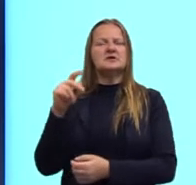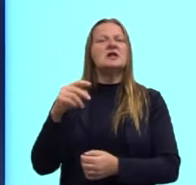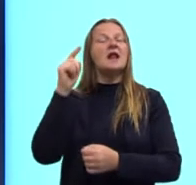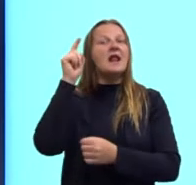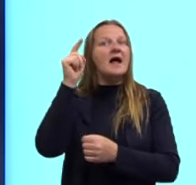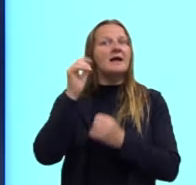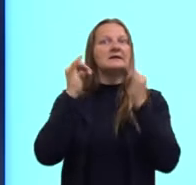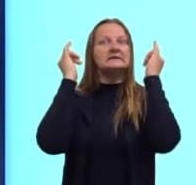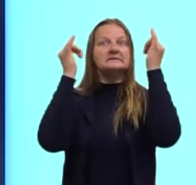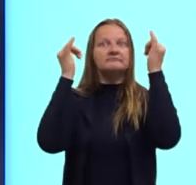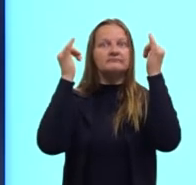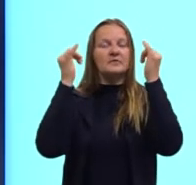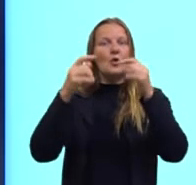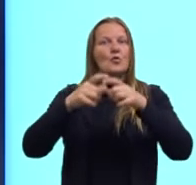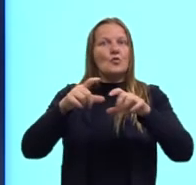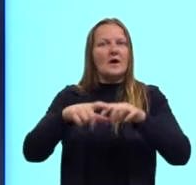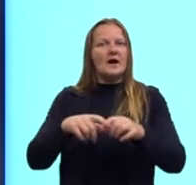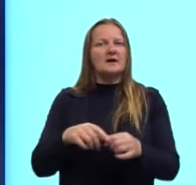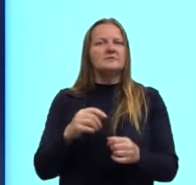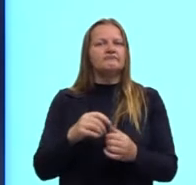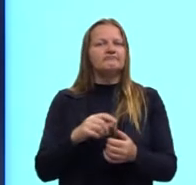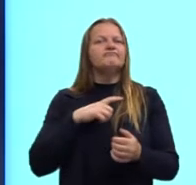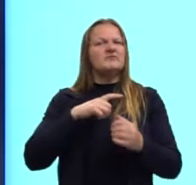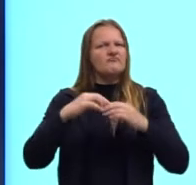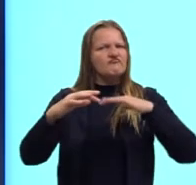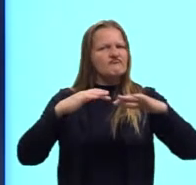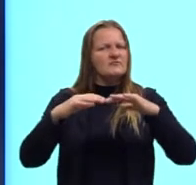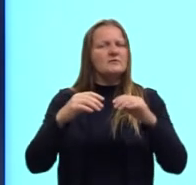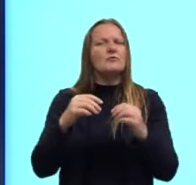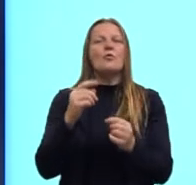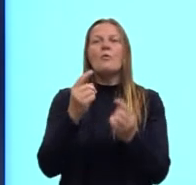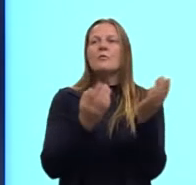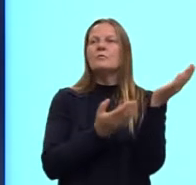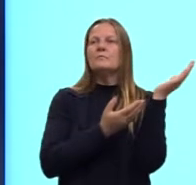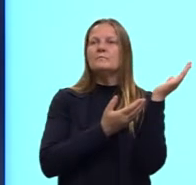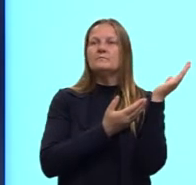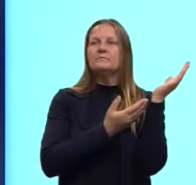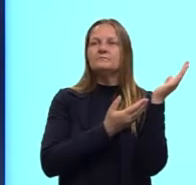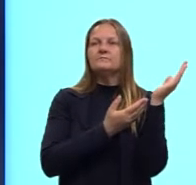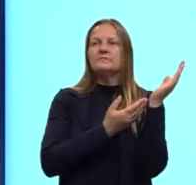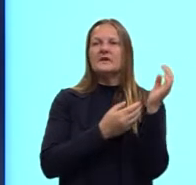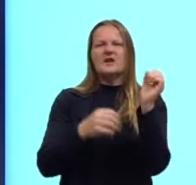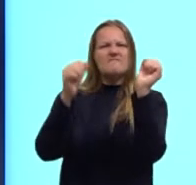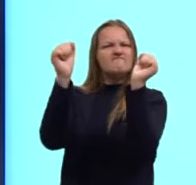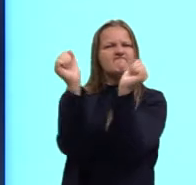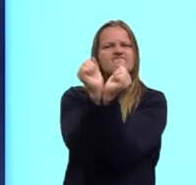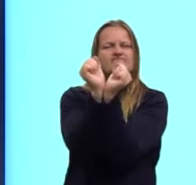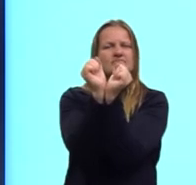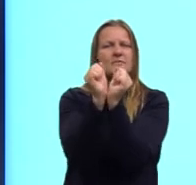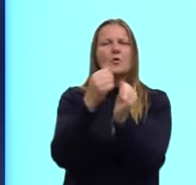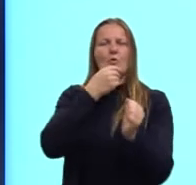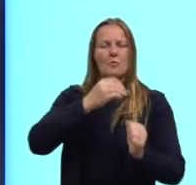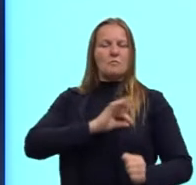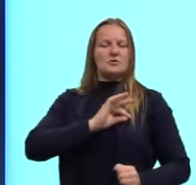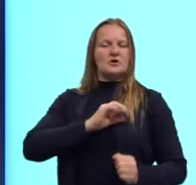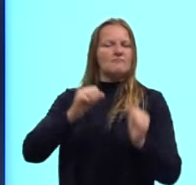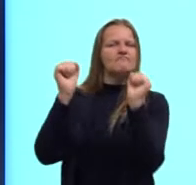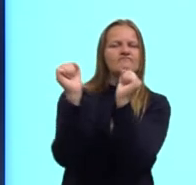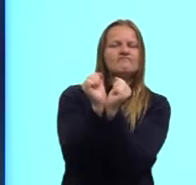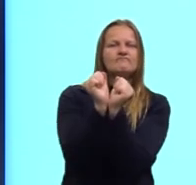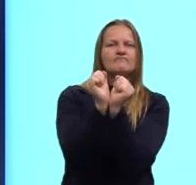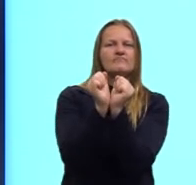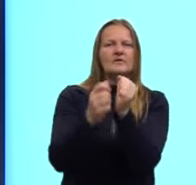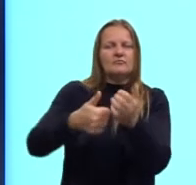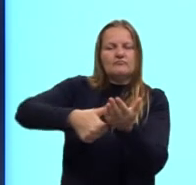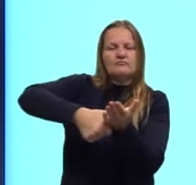em Montgomery. E aqui a gente tem uma imagem, então, da Rosa Parks sendo presa e o policial pegando ali as